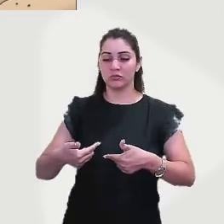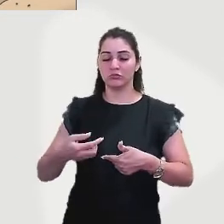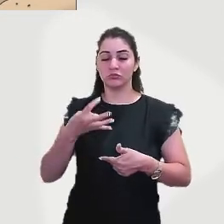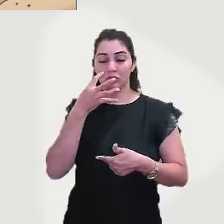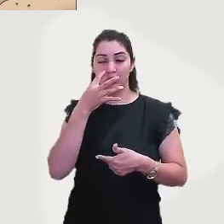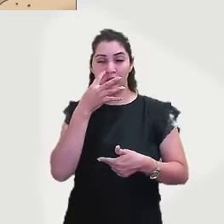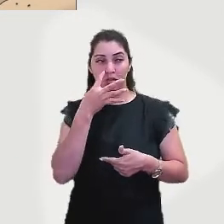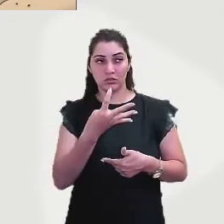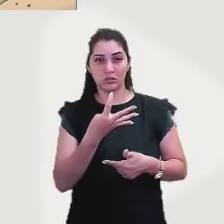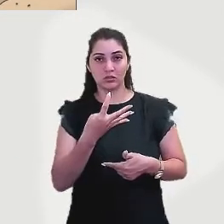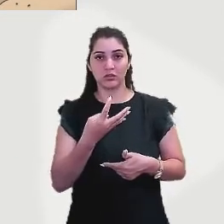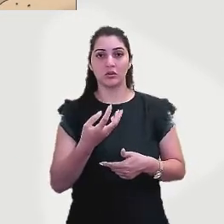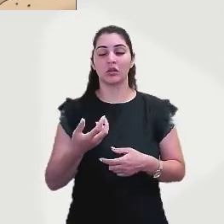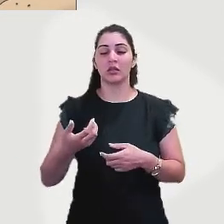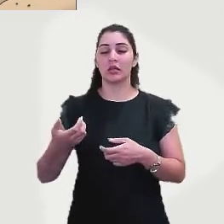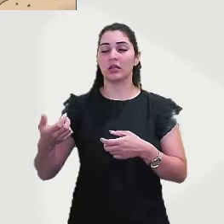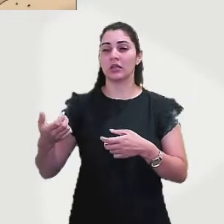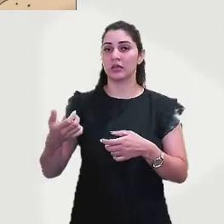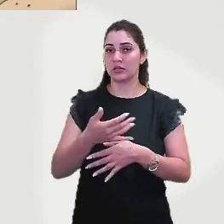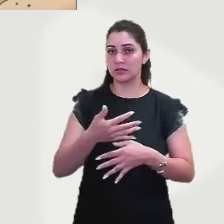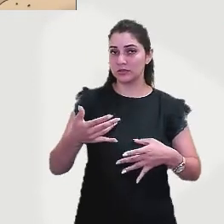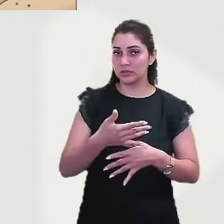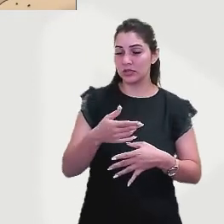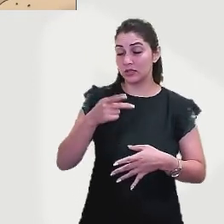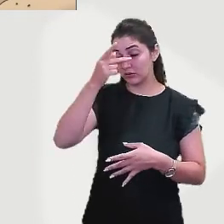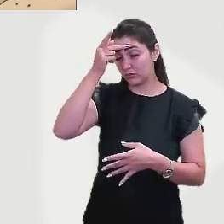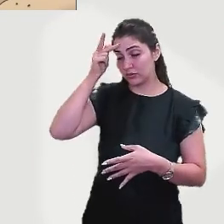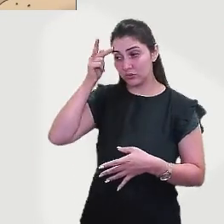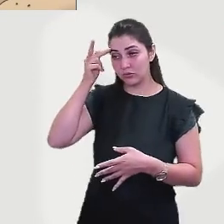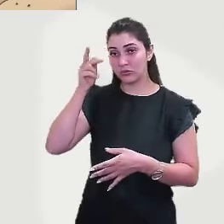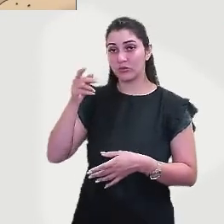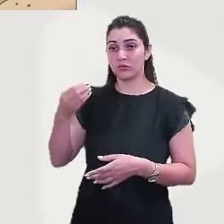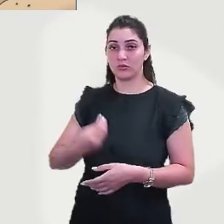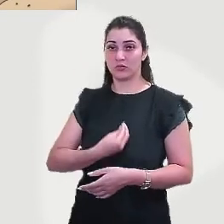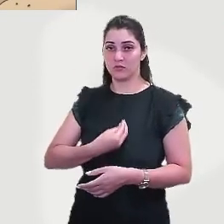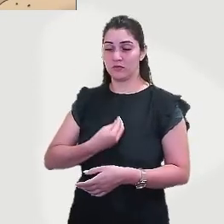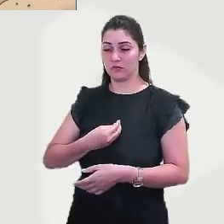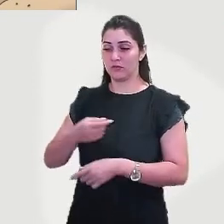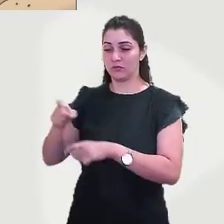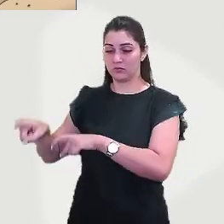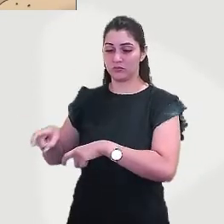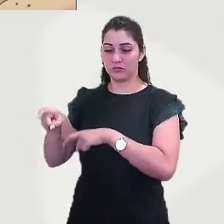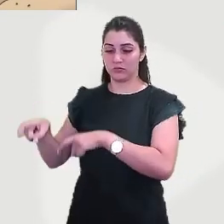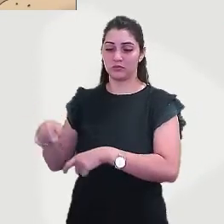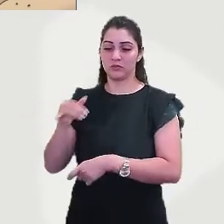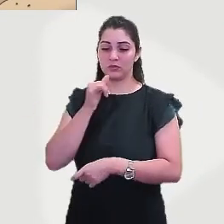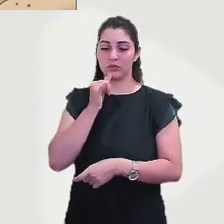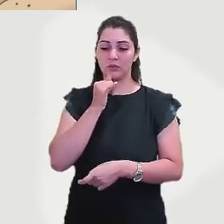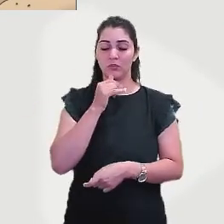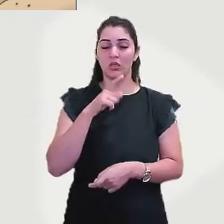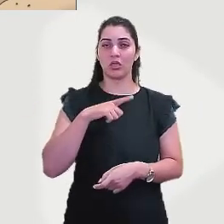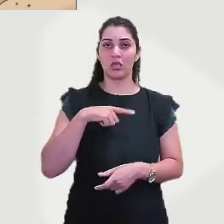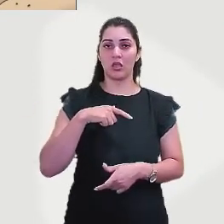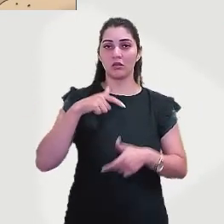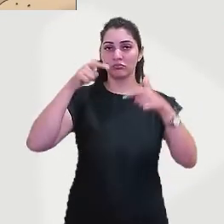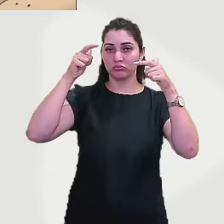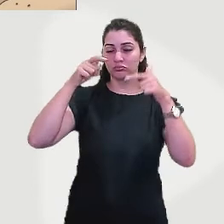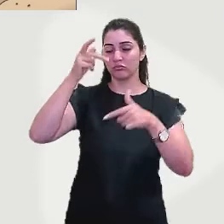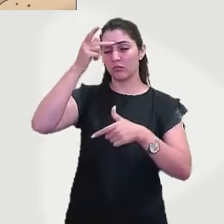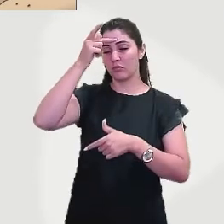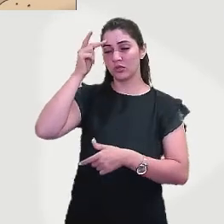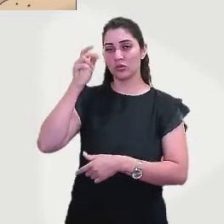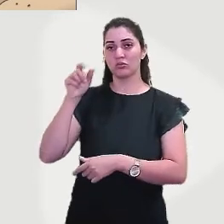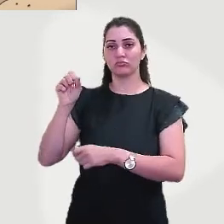campo. Então, gente tem até uma chazezinha do sertanejo, ele saindo lá da zona rural,